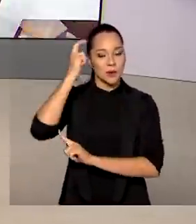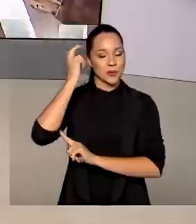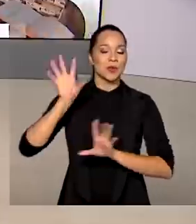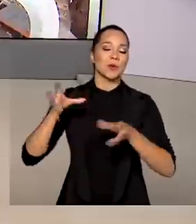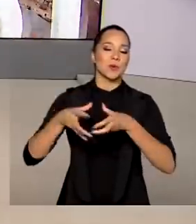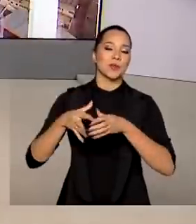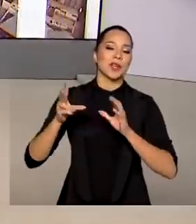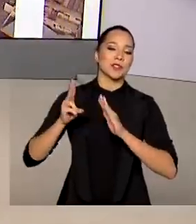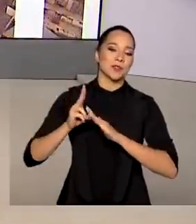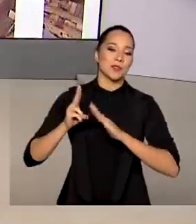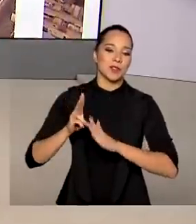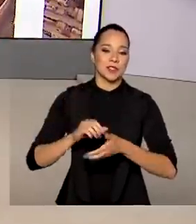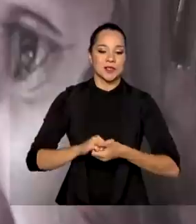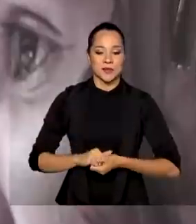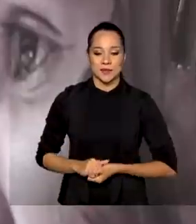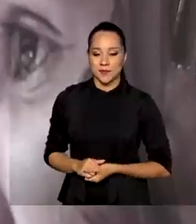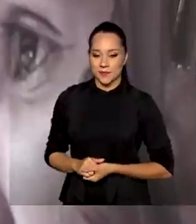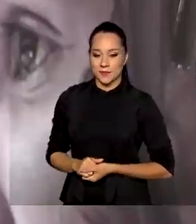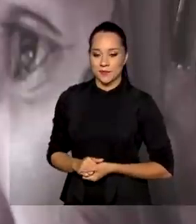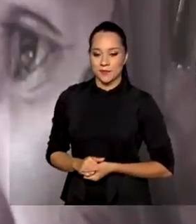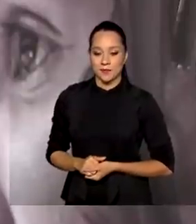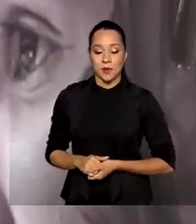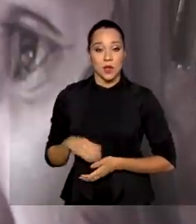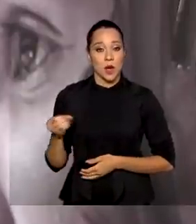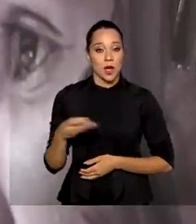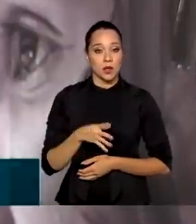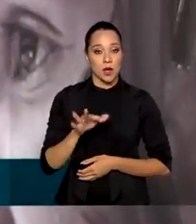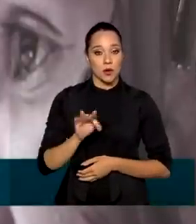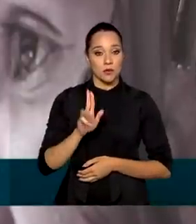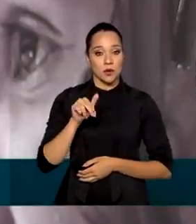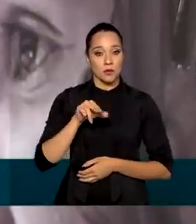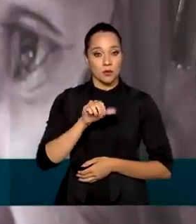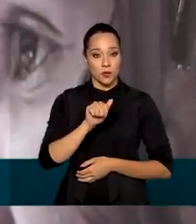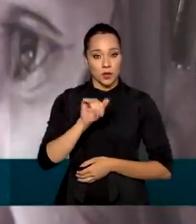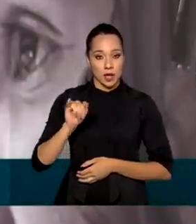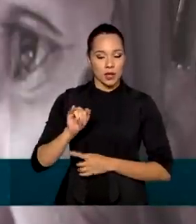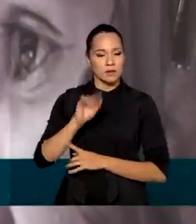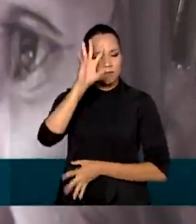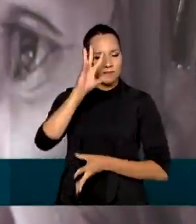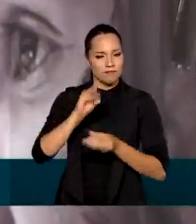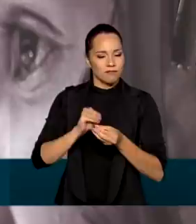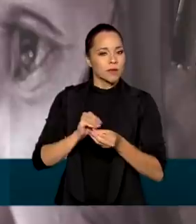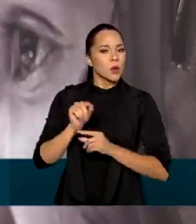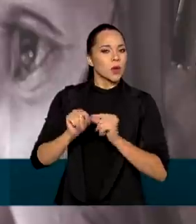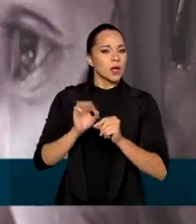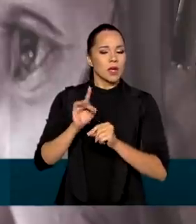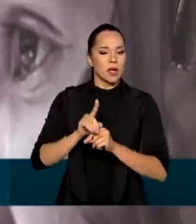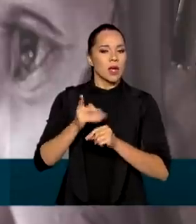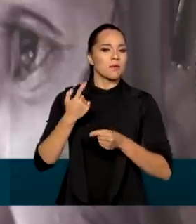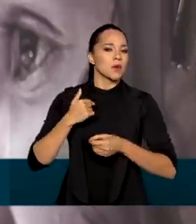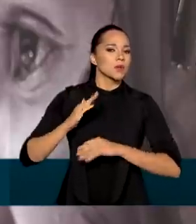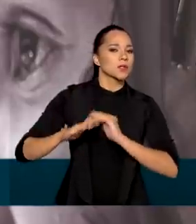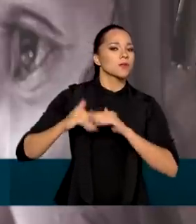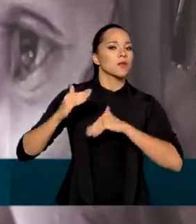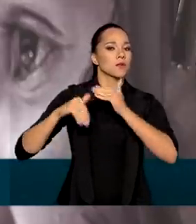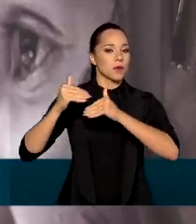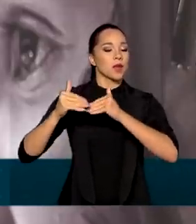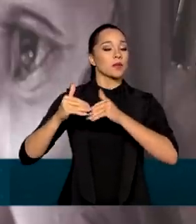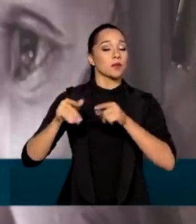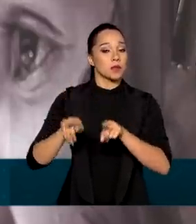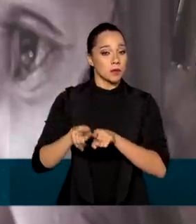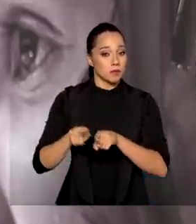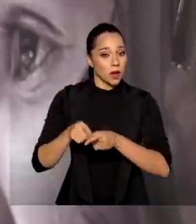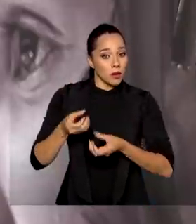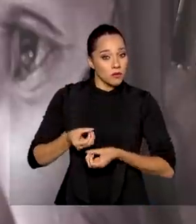comunidades indígenas. A Nova FUNAI entende que é através do etno desenvolvimento e a